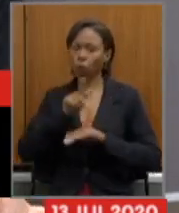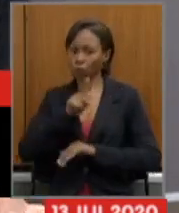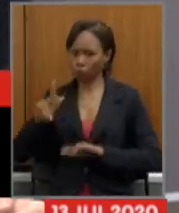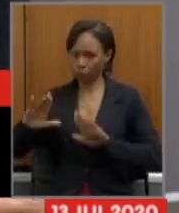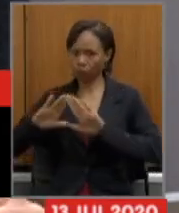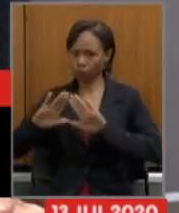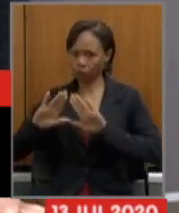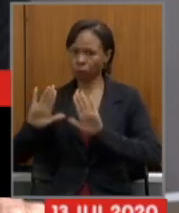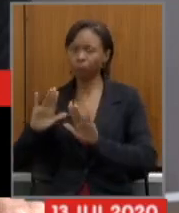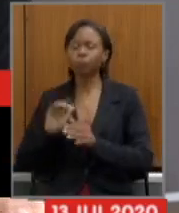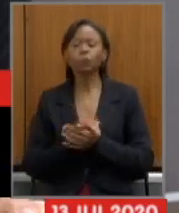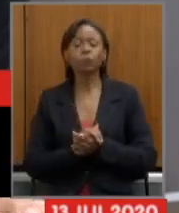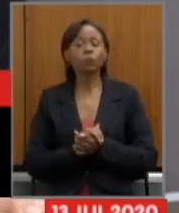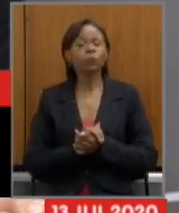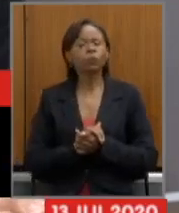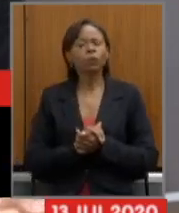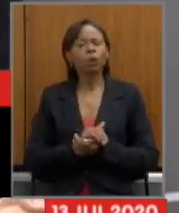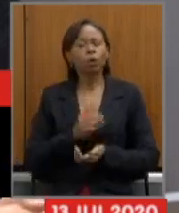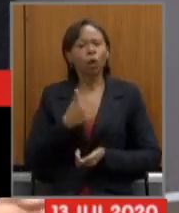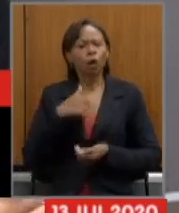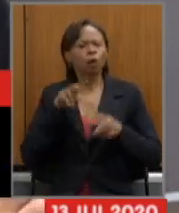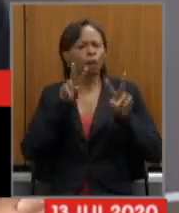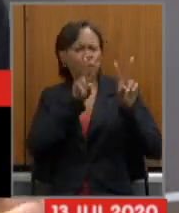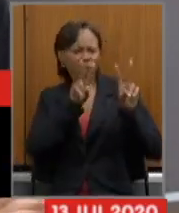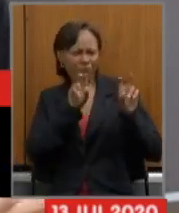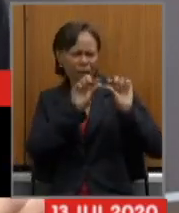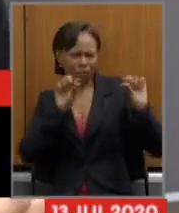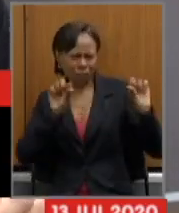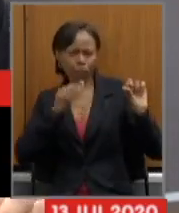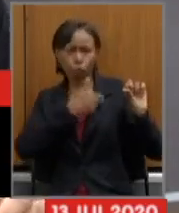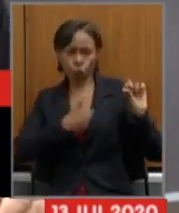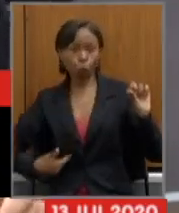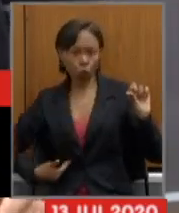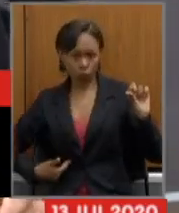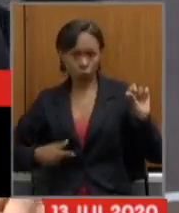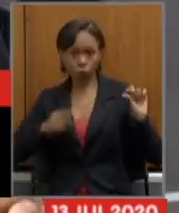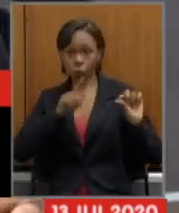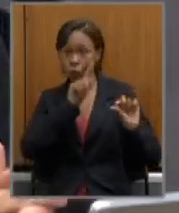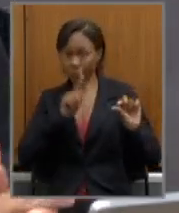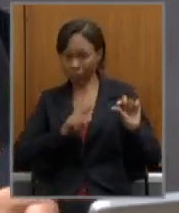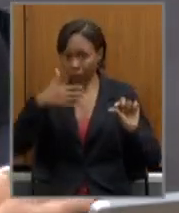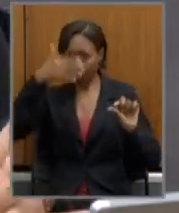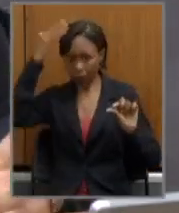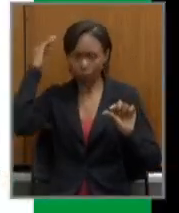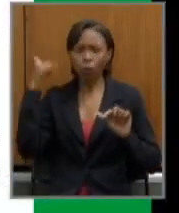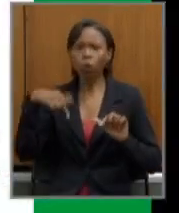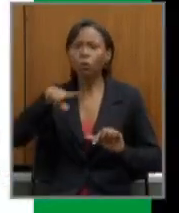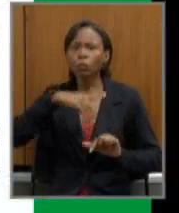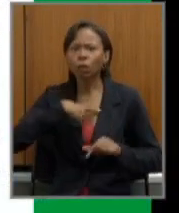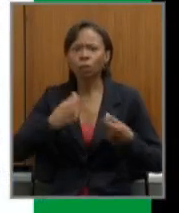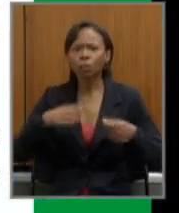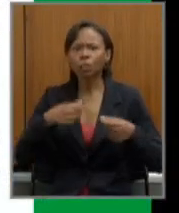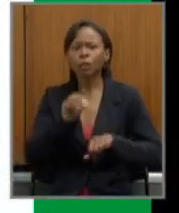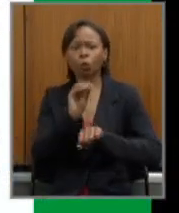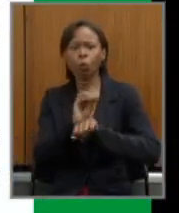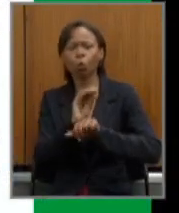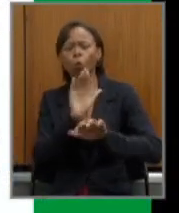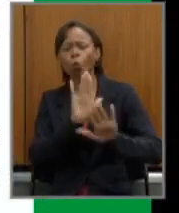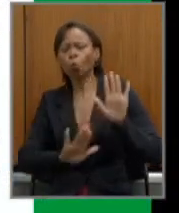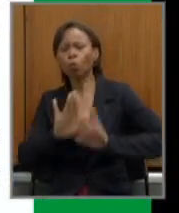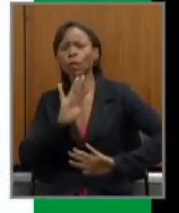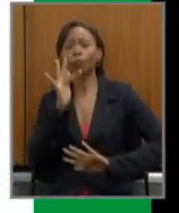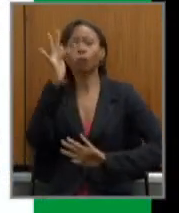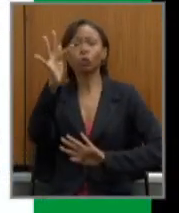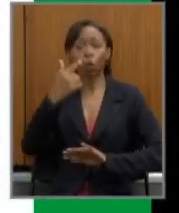termino com uma frase do governador do Estado, Romeu Zema. Nós precisamos zelar pelo futuro. Nós vamos embora, mas nossos